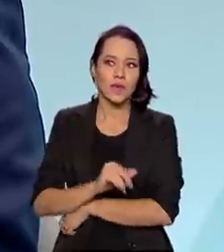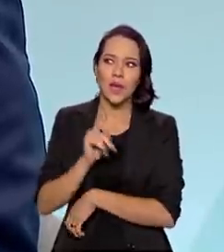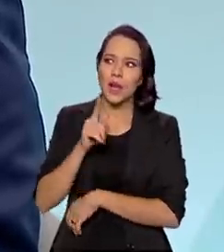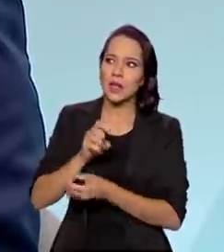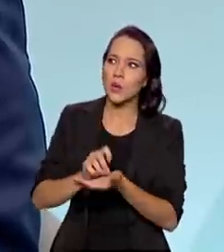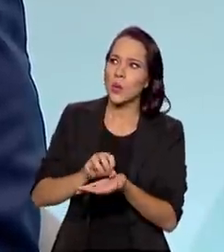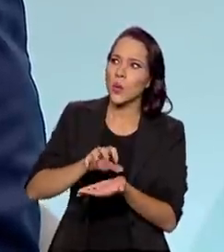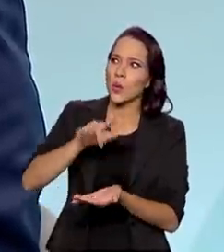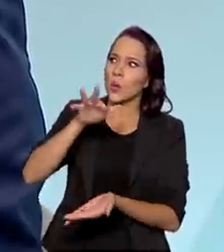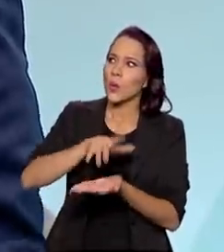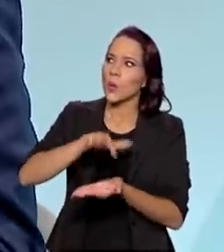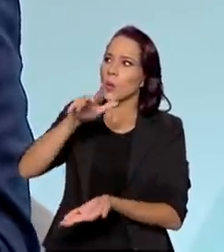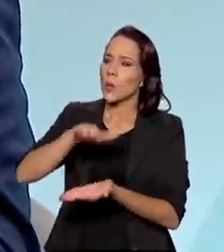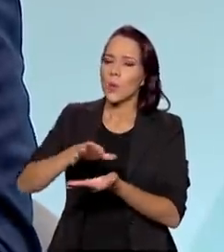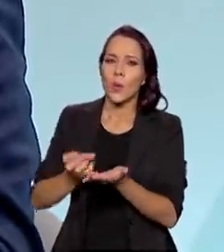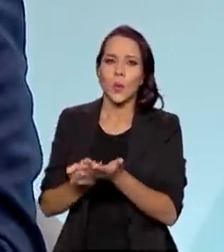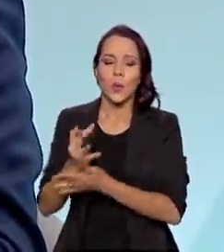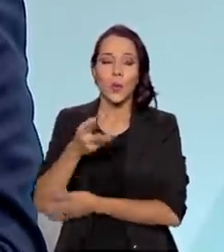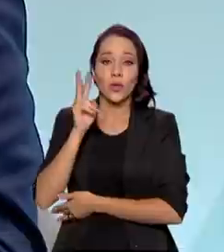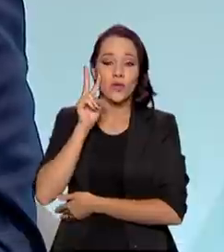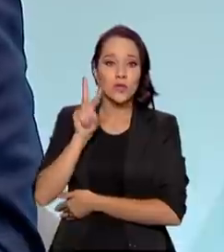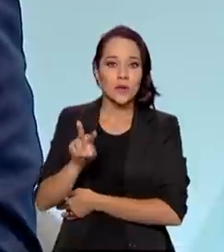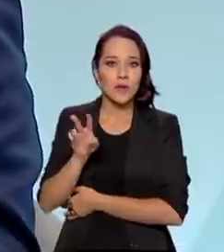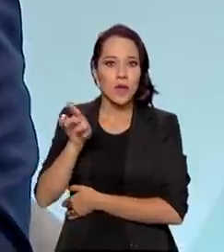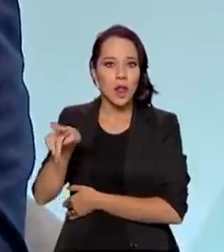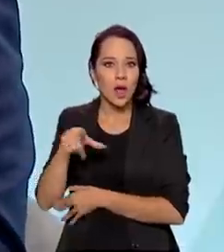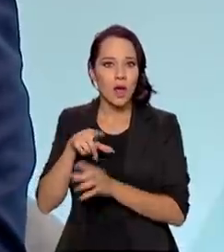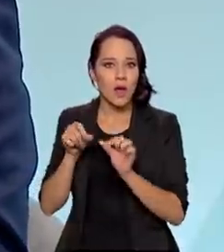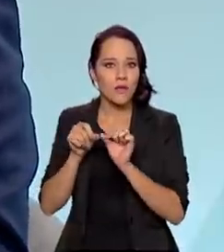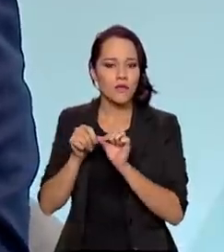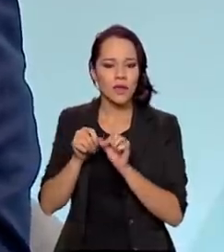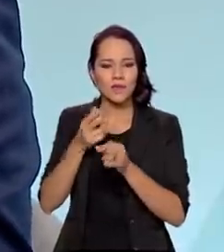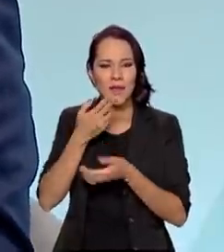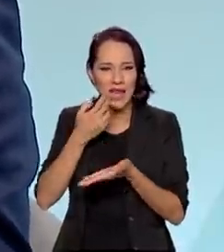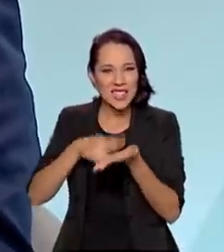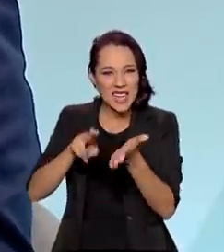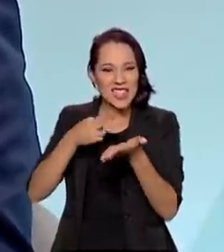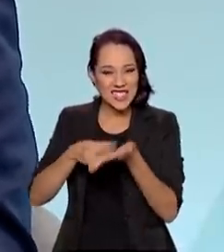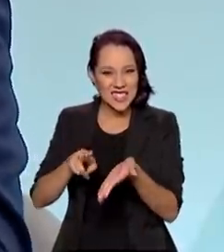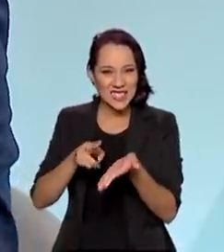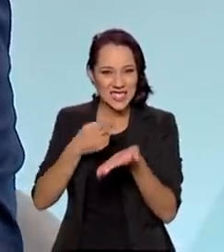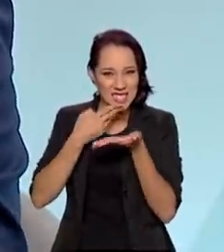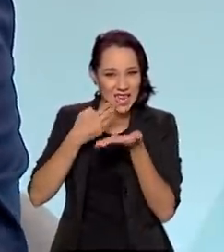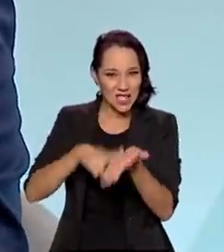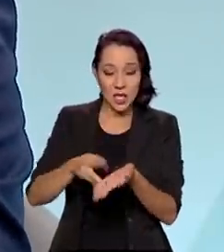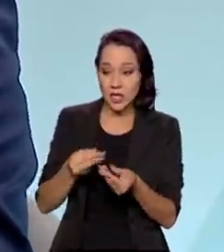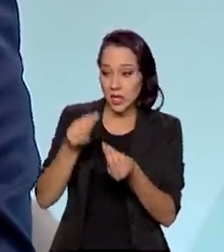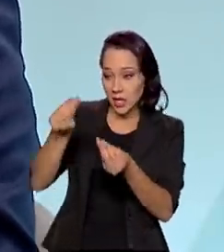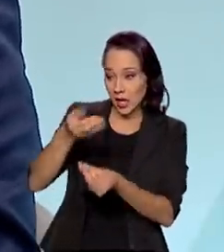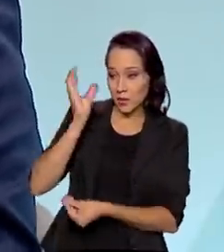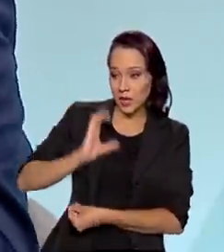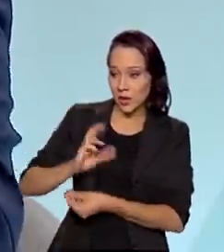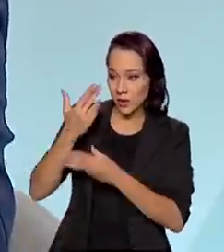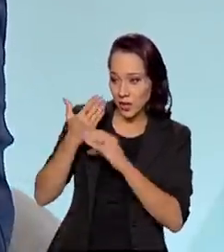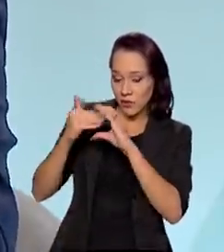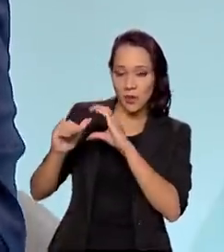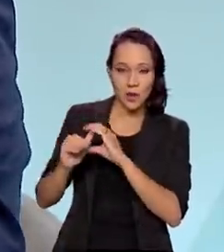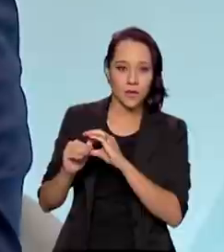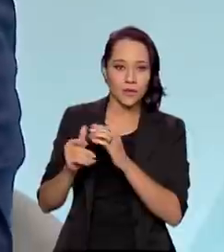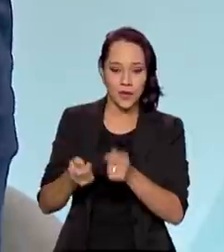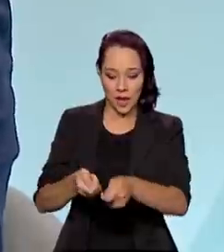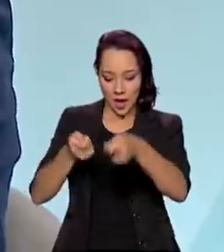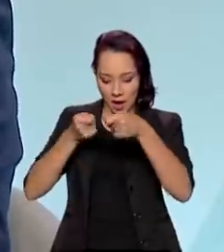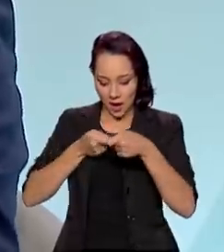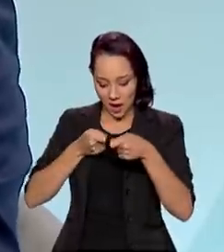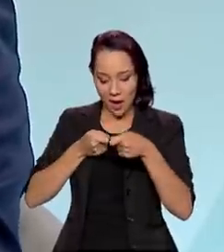grandes volumes. E quando você enxerga que lá é feito as cartinhas, essas cartinhas que você entrega para o cidadão, que ele recebeu aquele